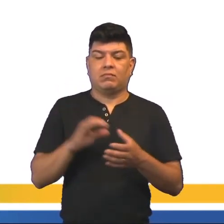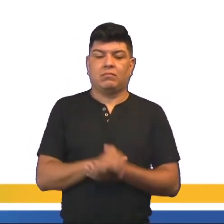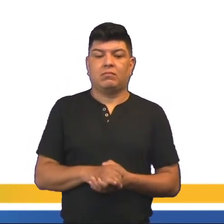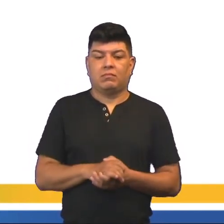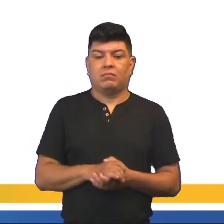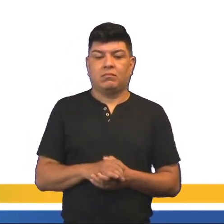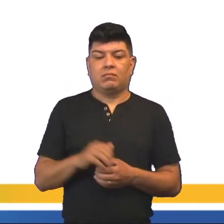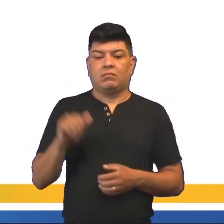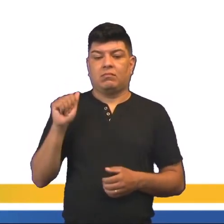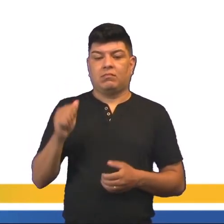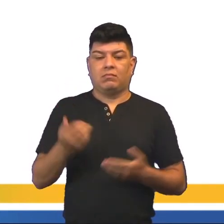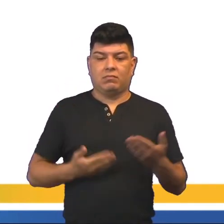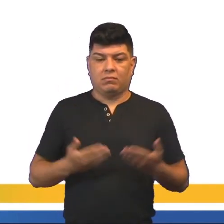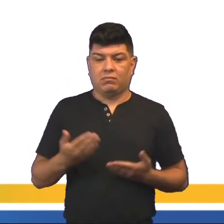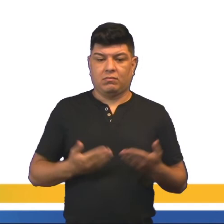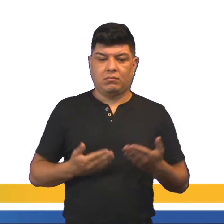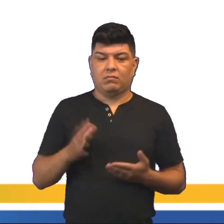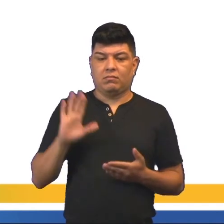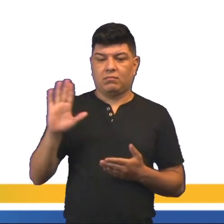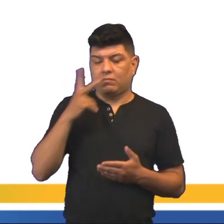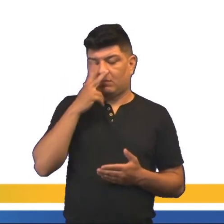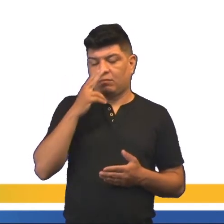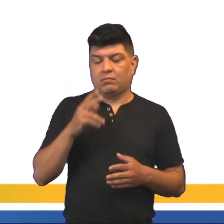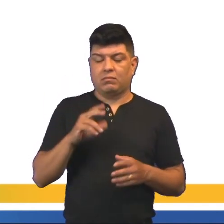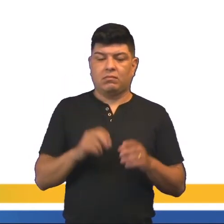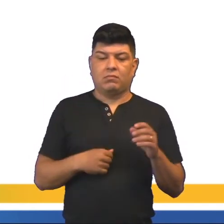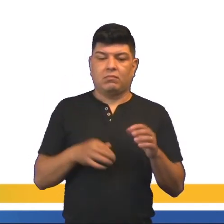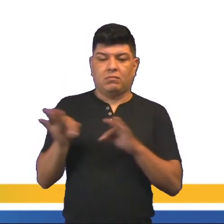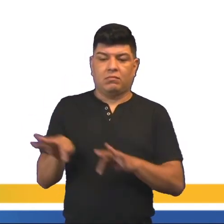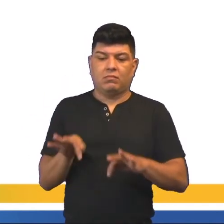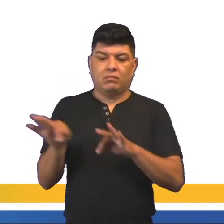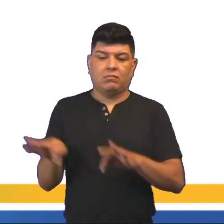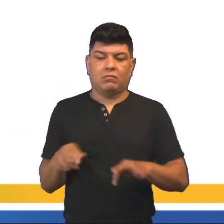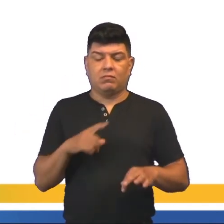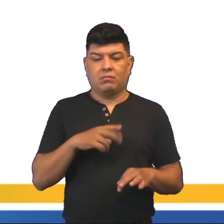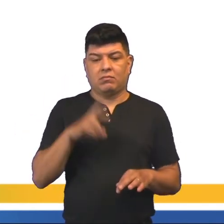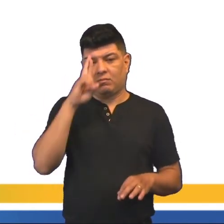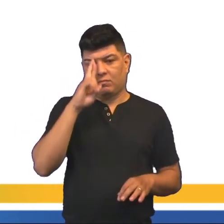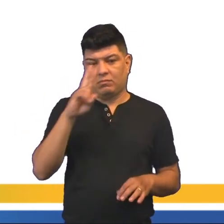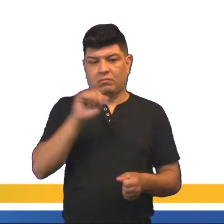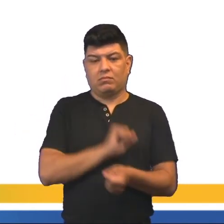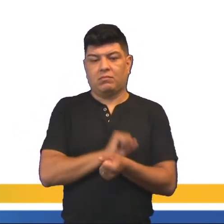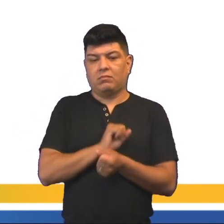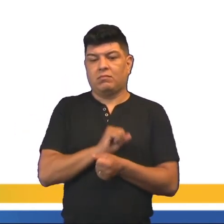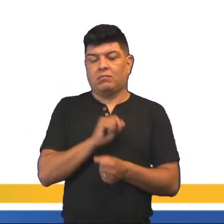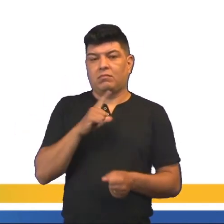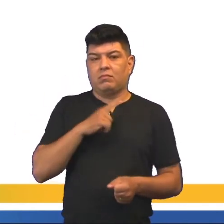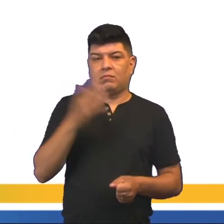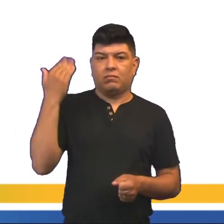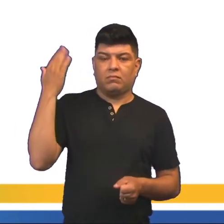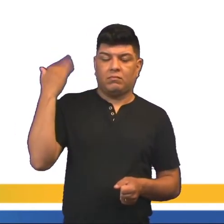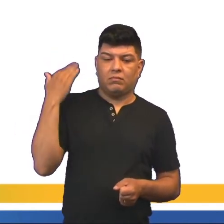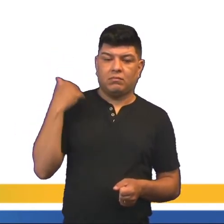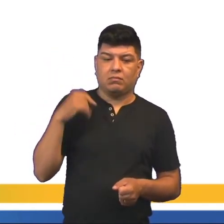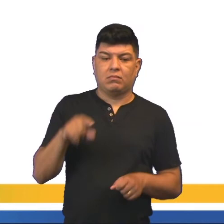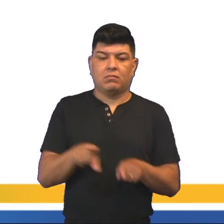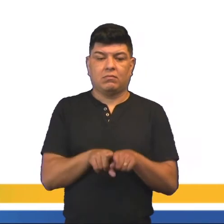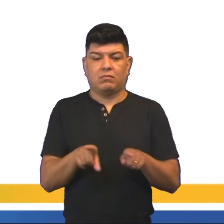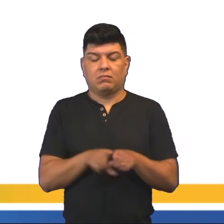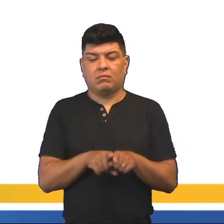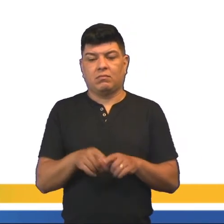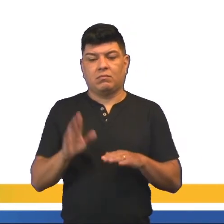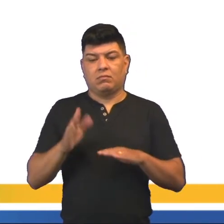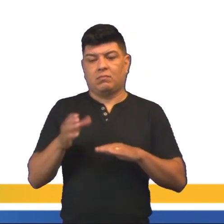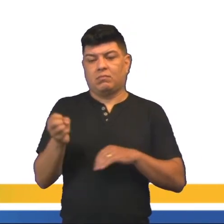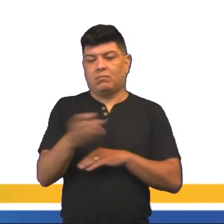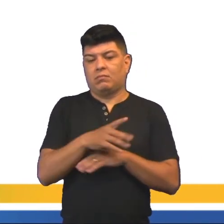A, servos e suzeranos lá, no modo de produção feudal. Senhores e escravos, a gente tem na antiguidade, tem também aí